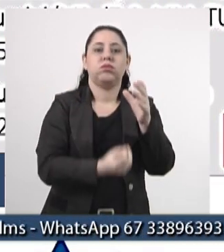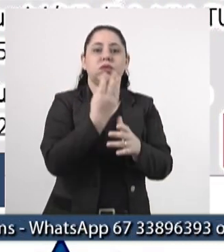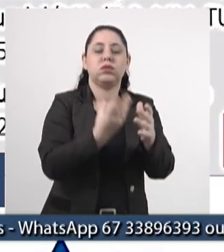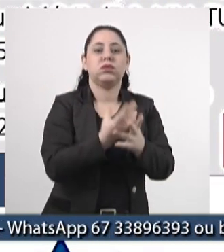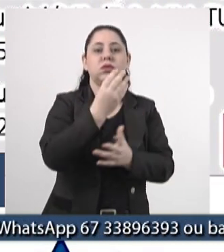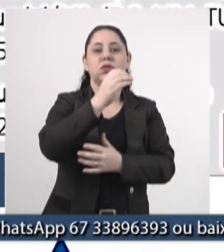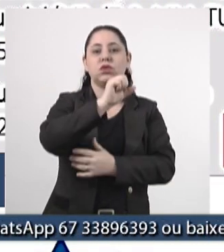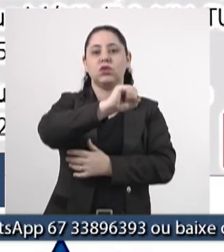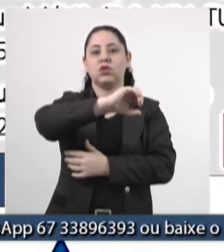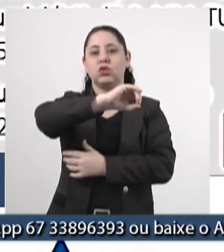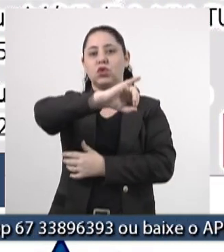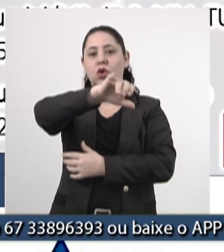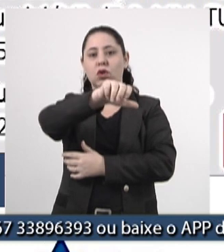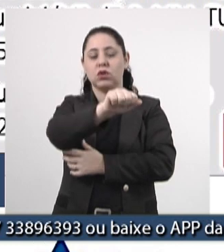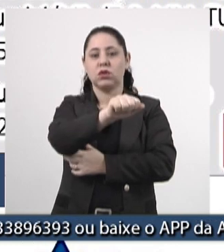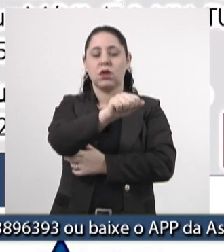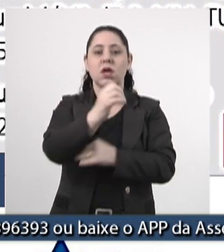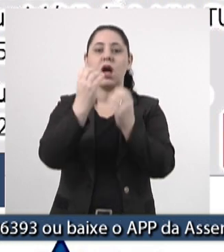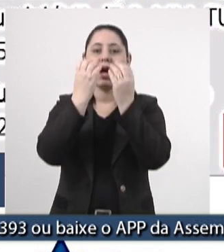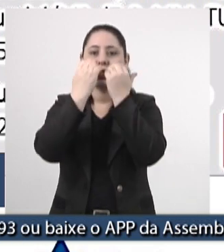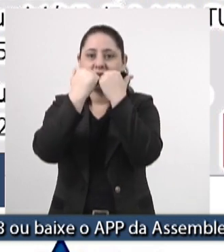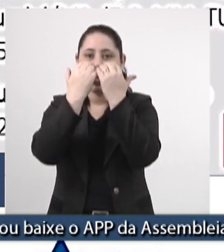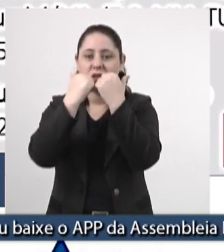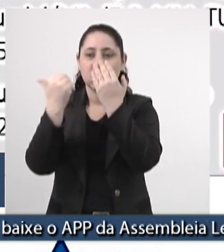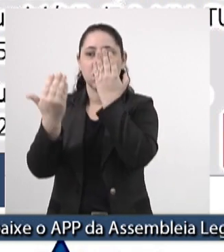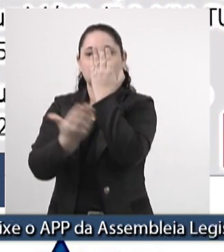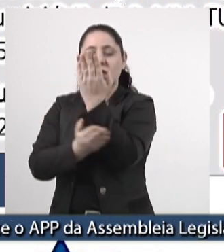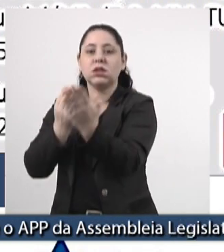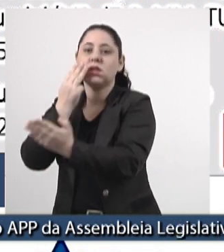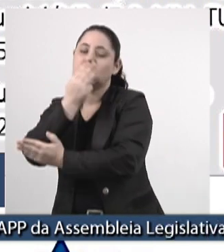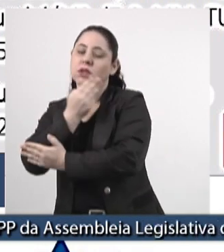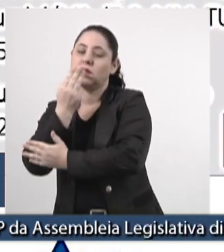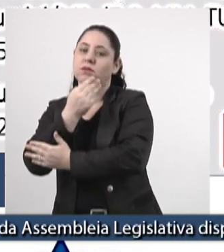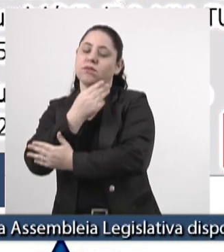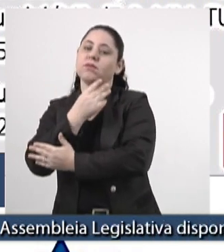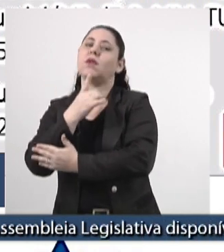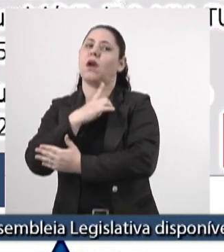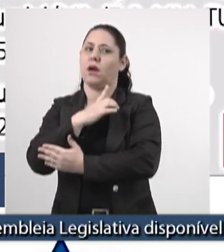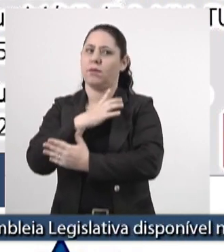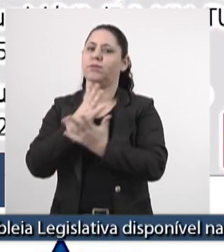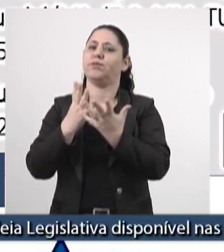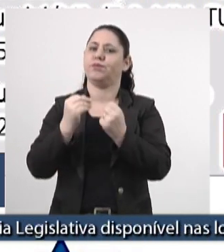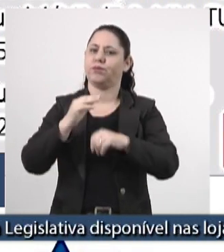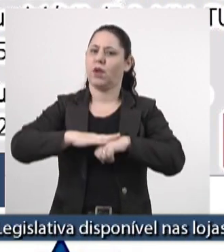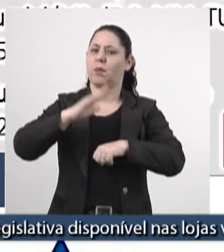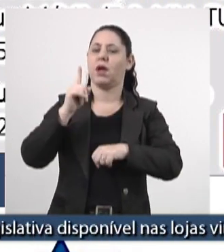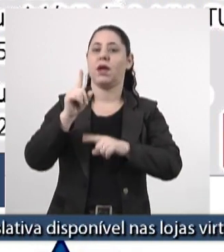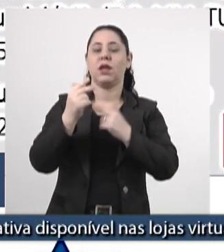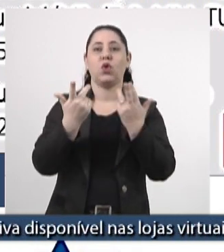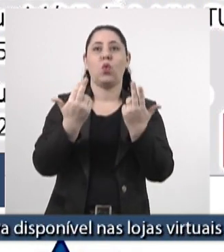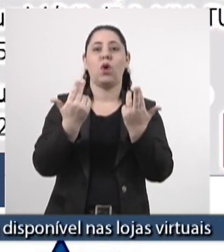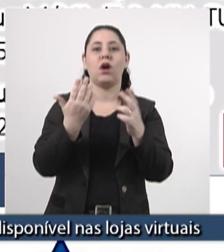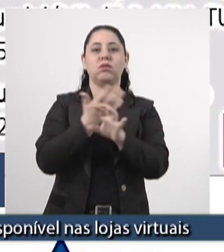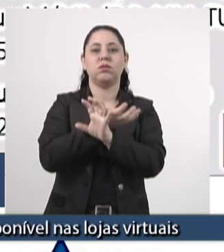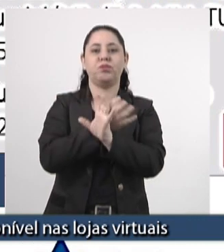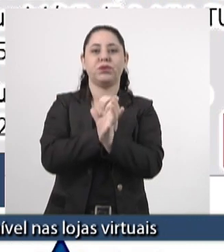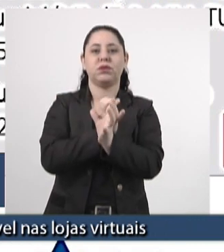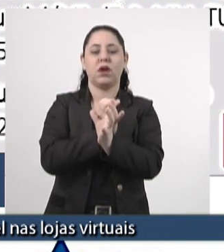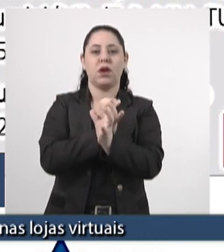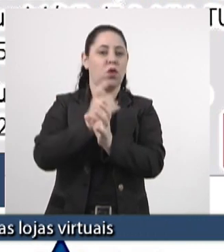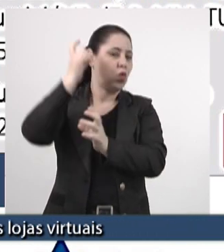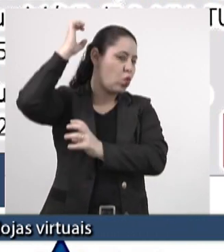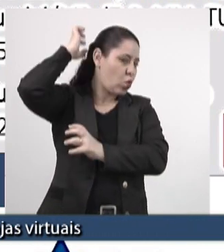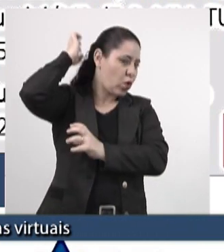soja, de milho, de cana. Então, é uma ferrovia que passa, é como se desse o esqueleto, a espinha